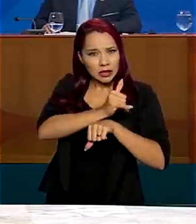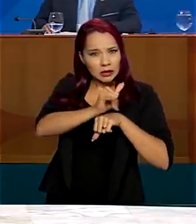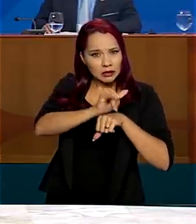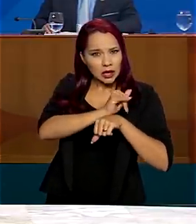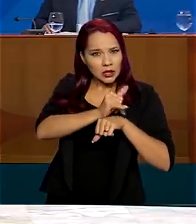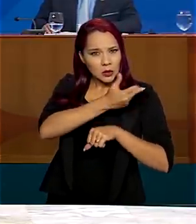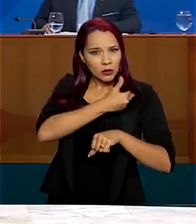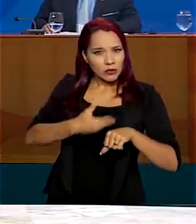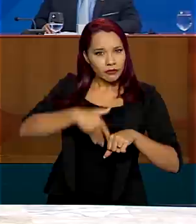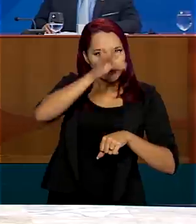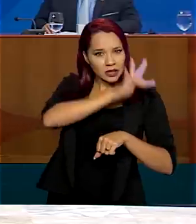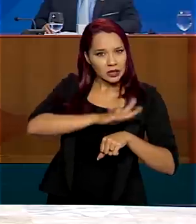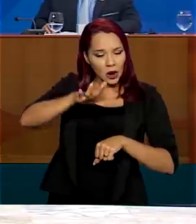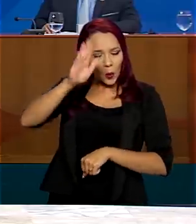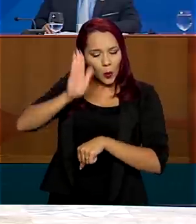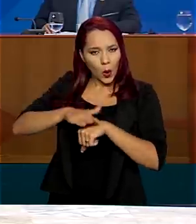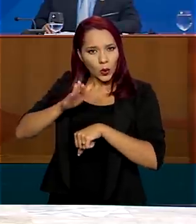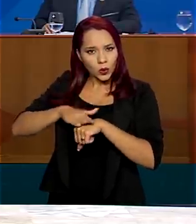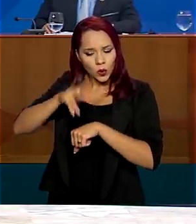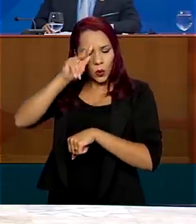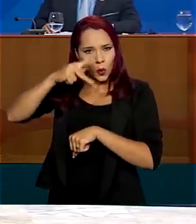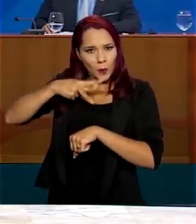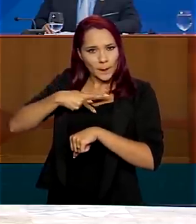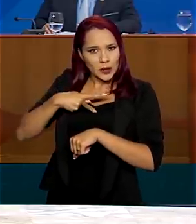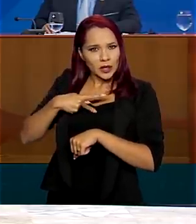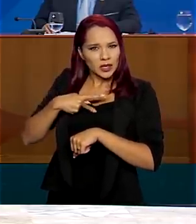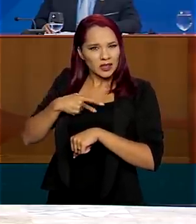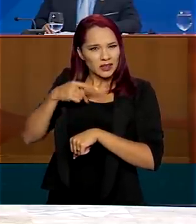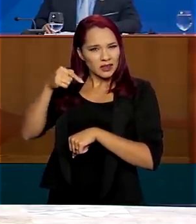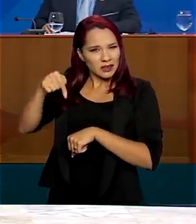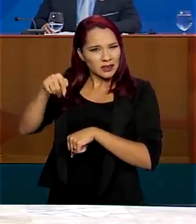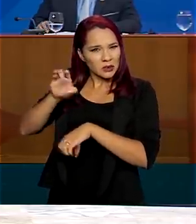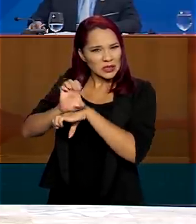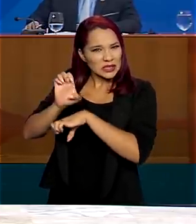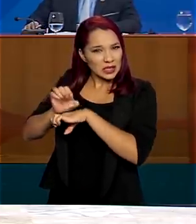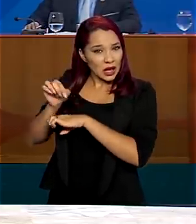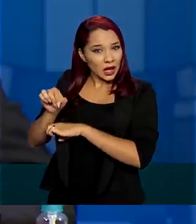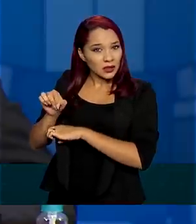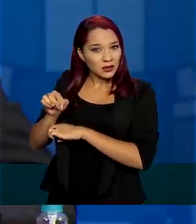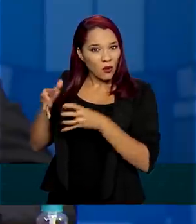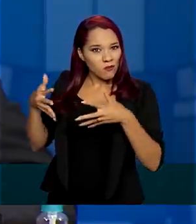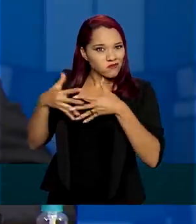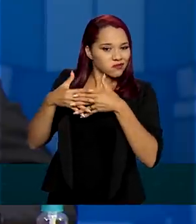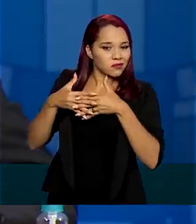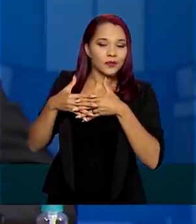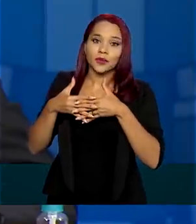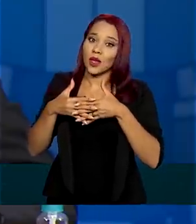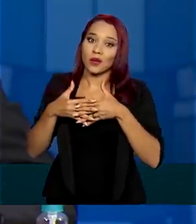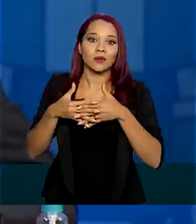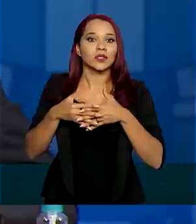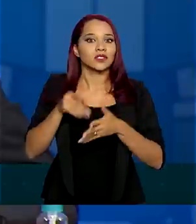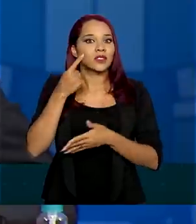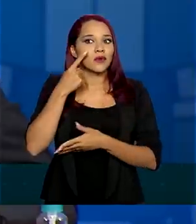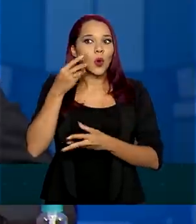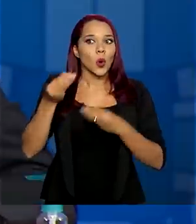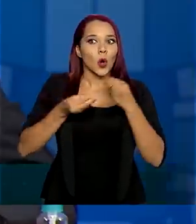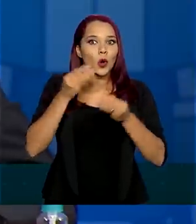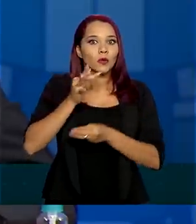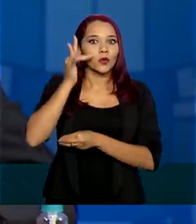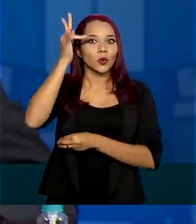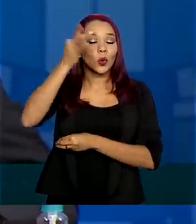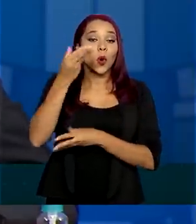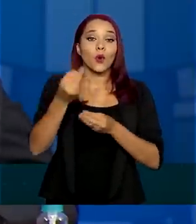autonomia envolvendo o pacto federativo. Isso aí, nós estamos vendo o futuro, como o governo